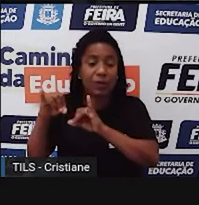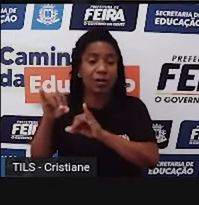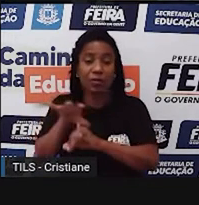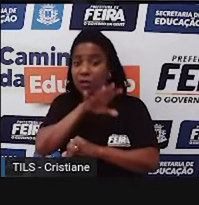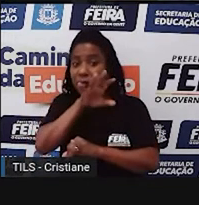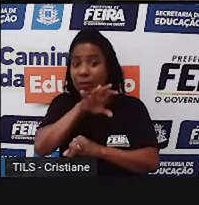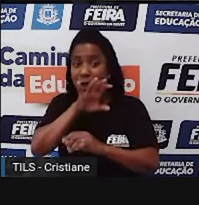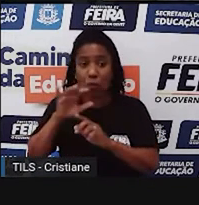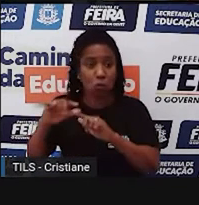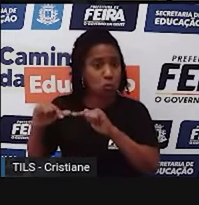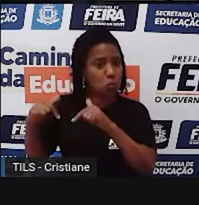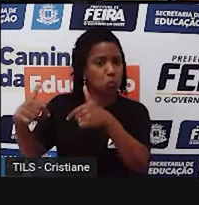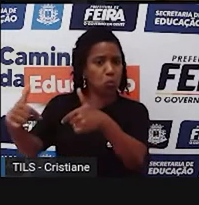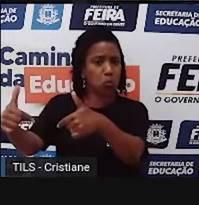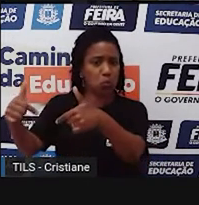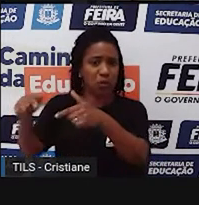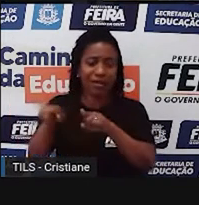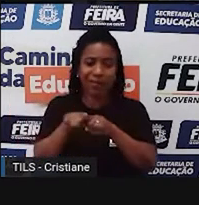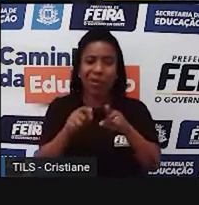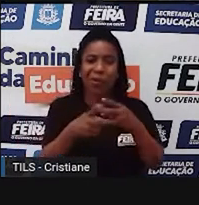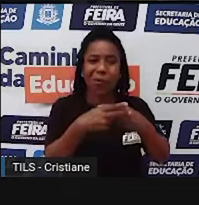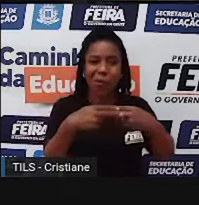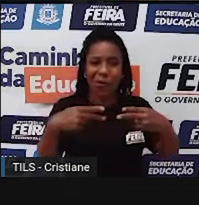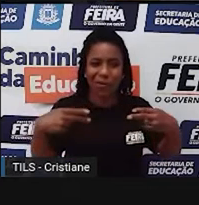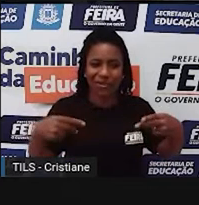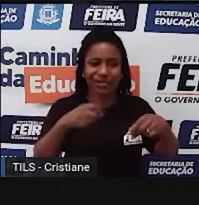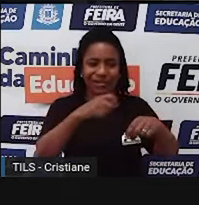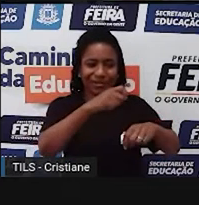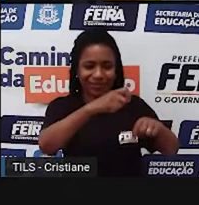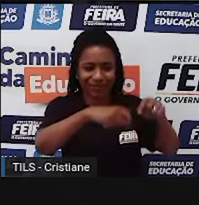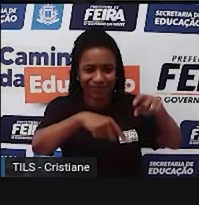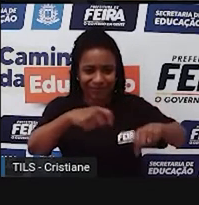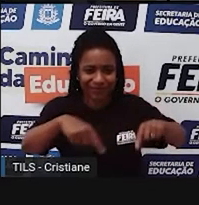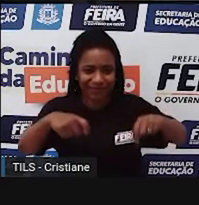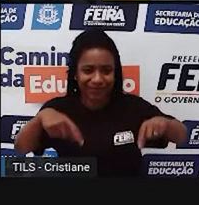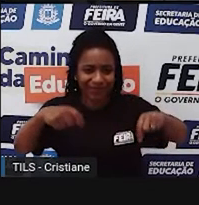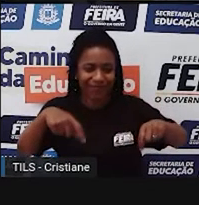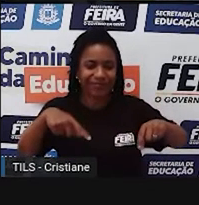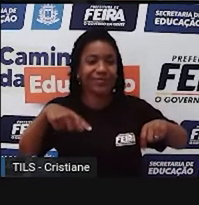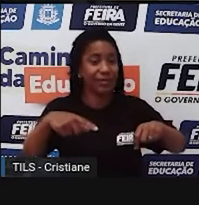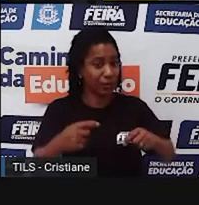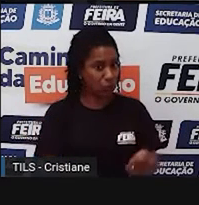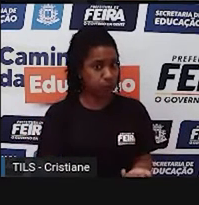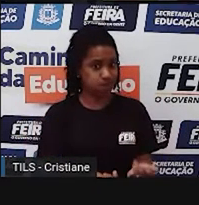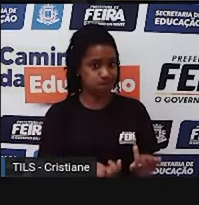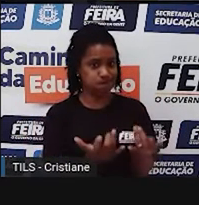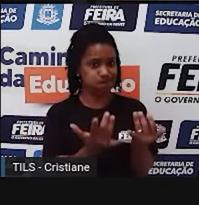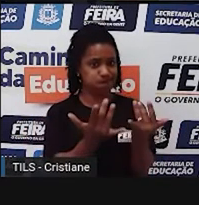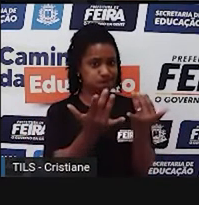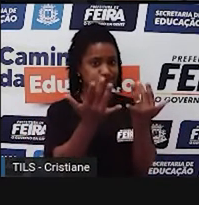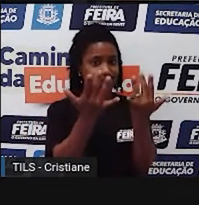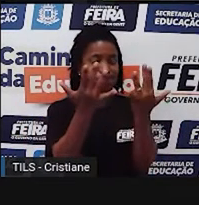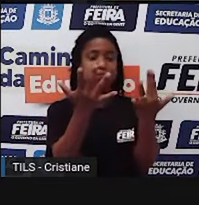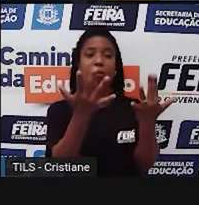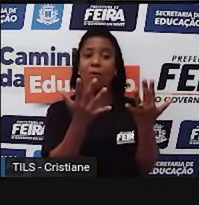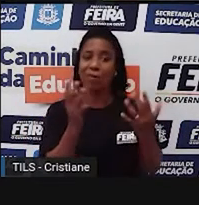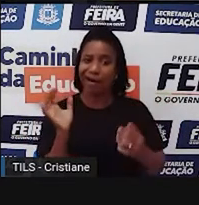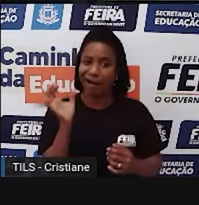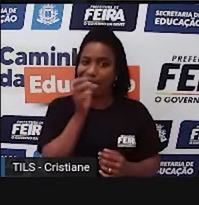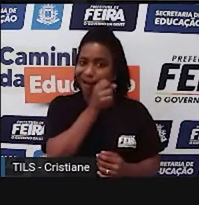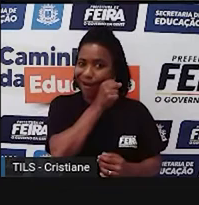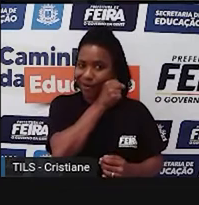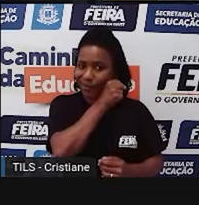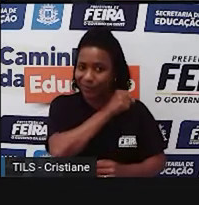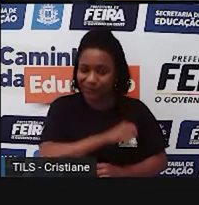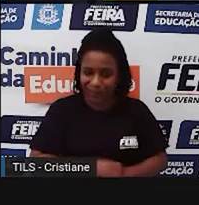diversos tipos de produtos, sejam eles, né, desde aqueles mais simples até os produtos mais complexos. Hoje a gente tem um